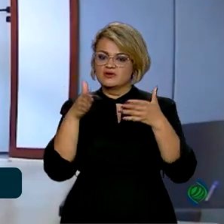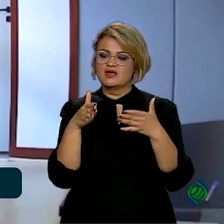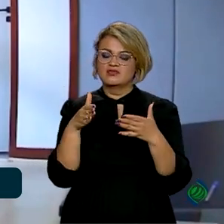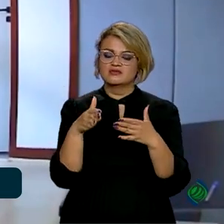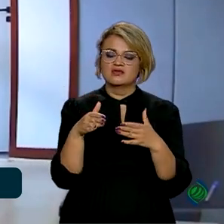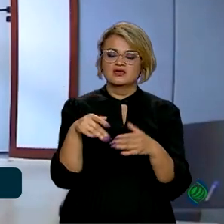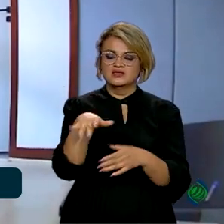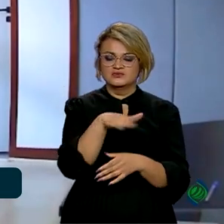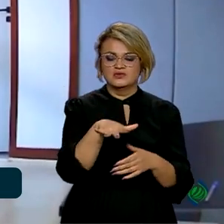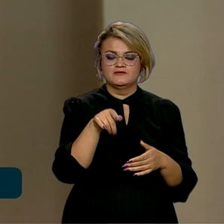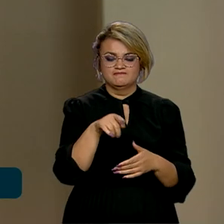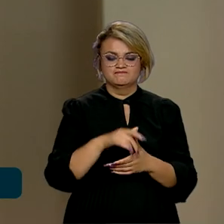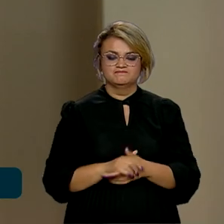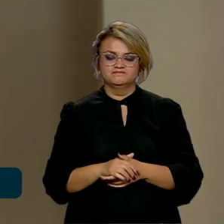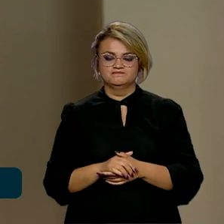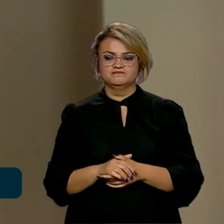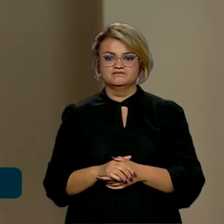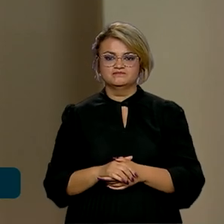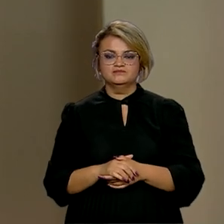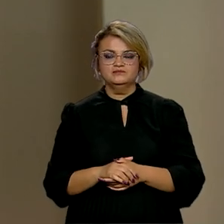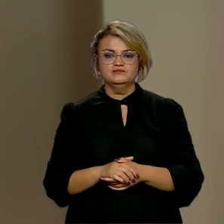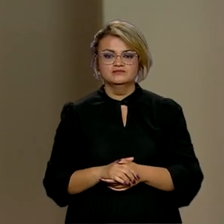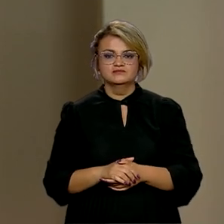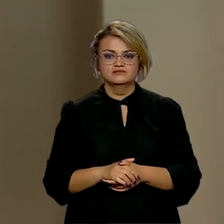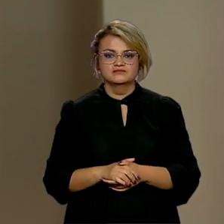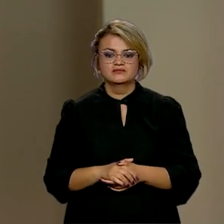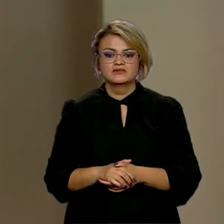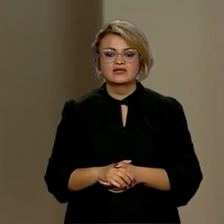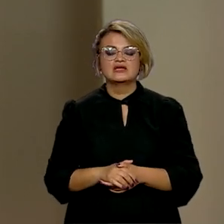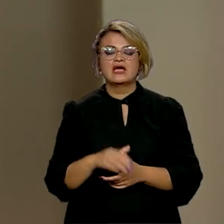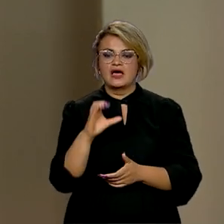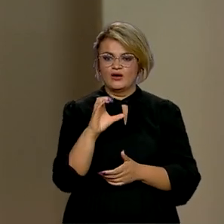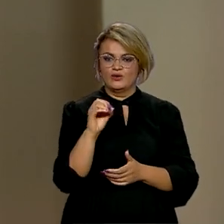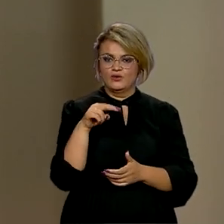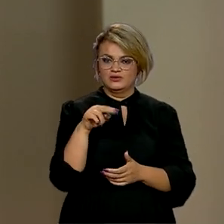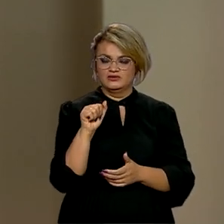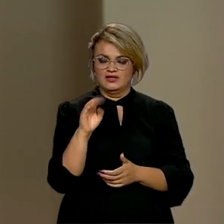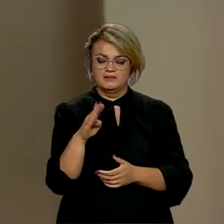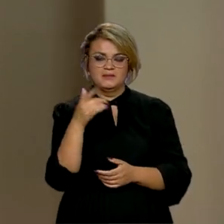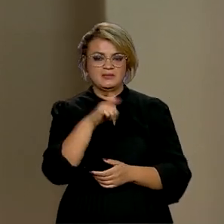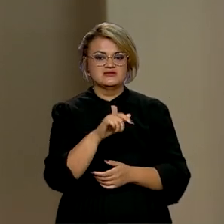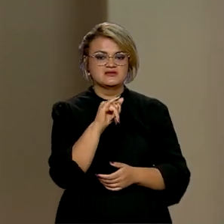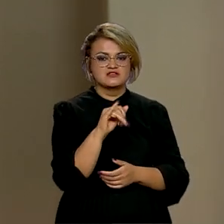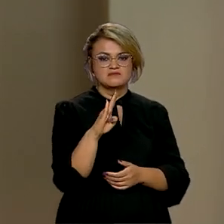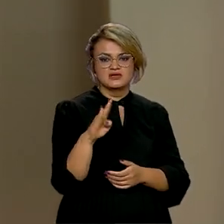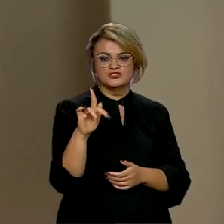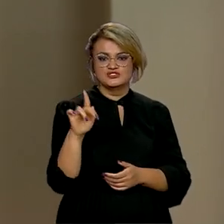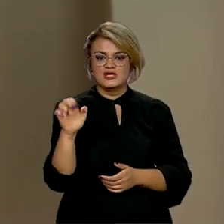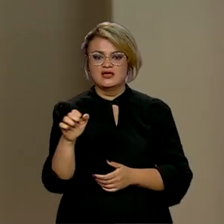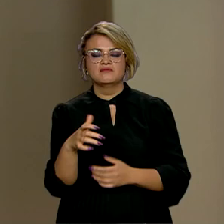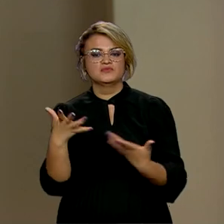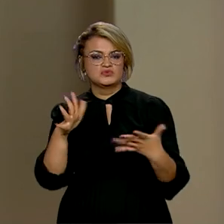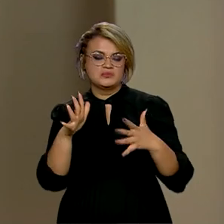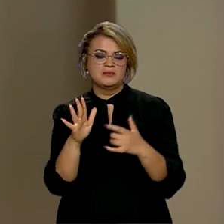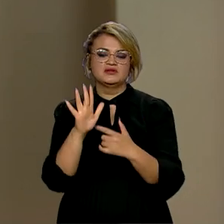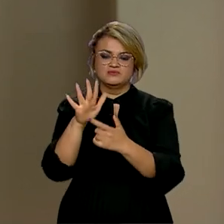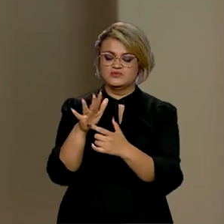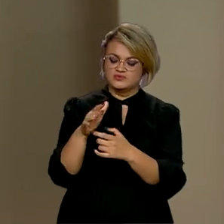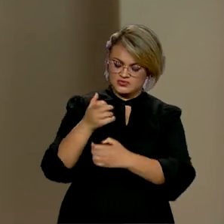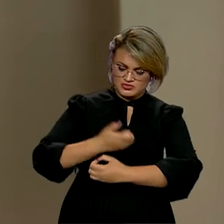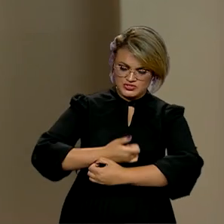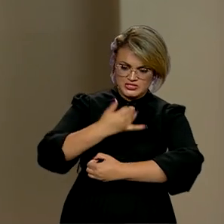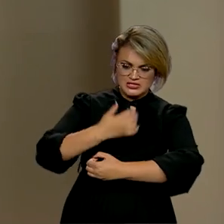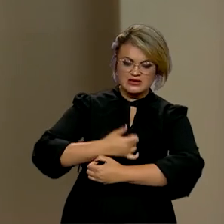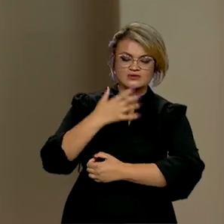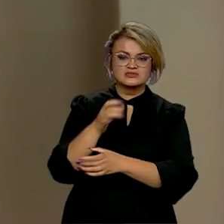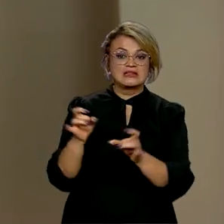campo agrícola brasileiro. Bom, e além da Conab, o IBGE também divulgou a estimativa para a safra de grãos que está